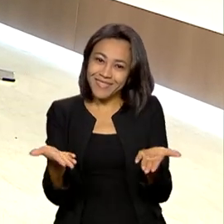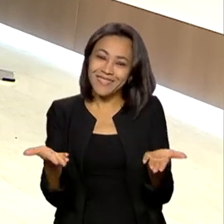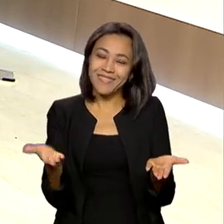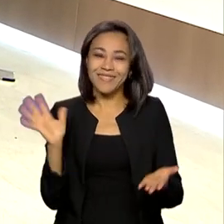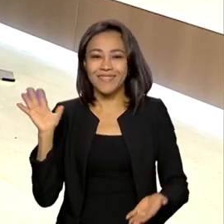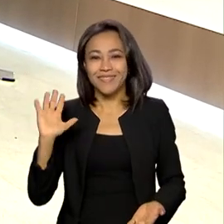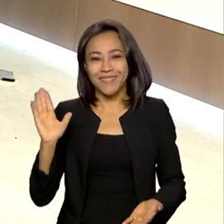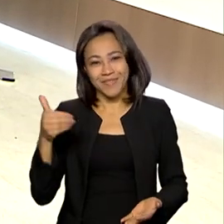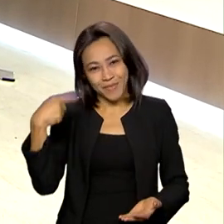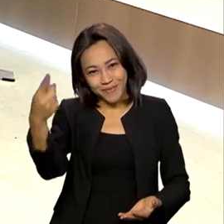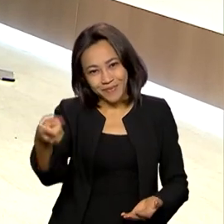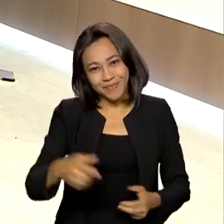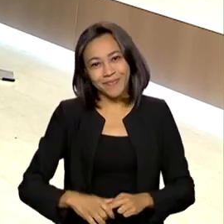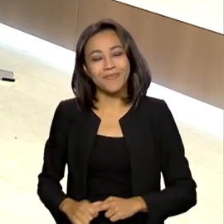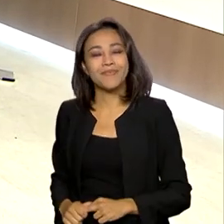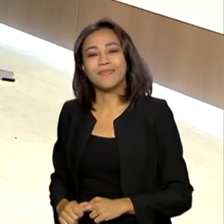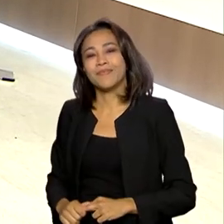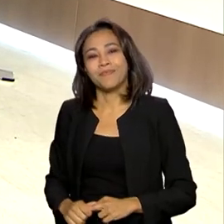Até o próximo programa.